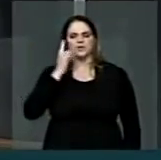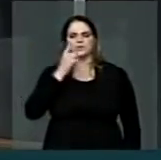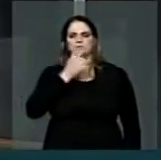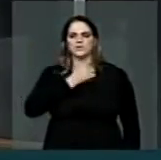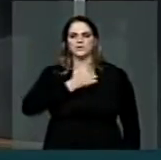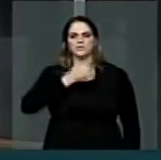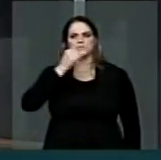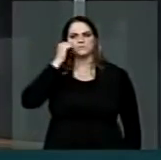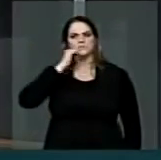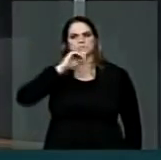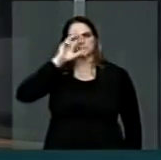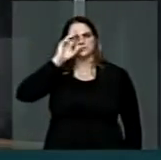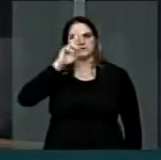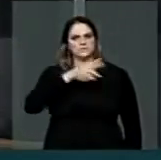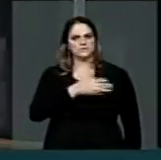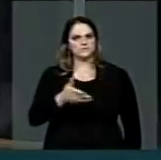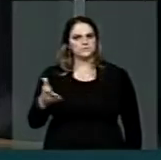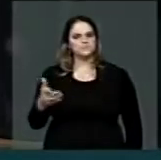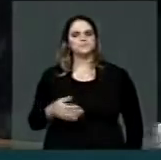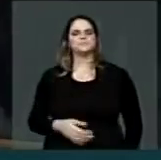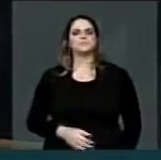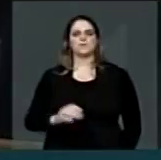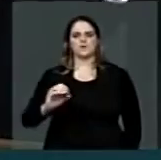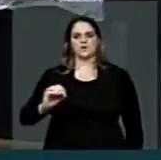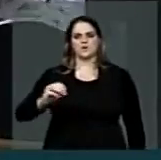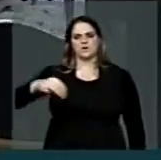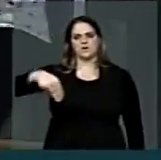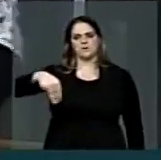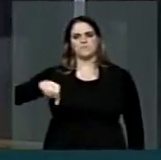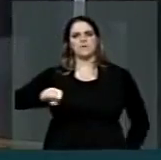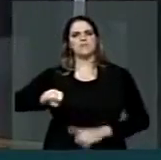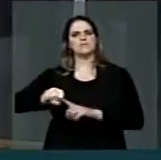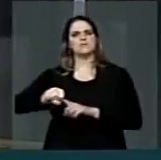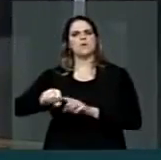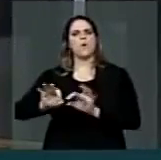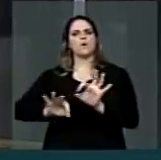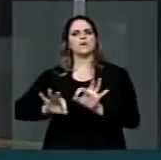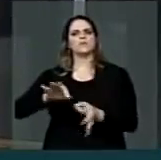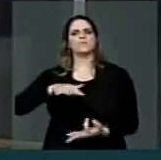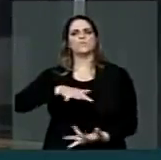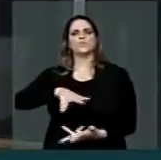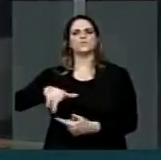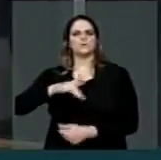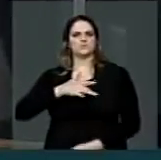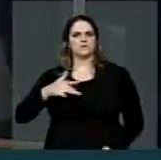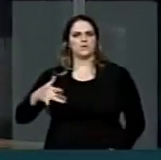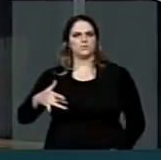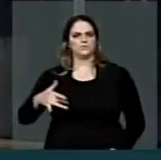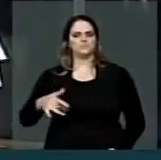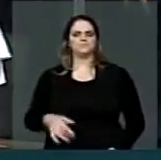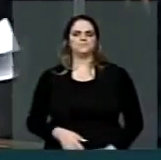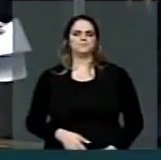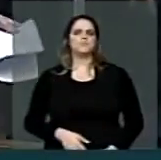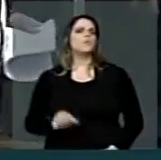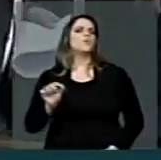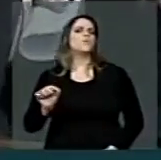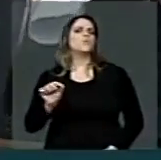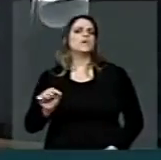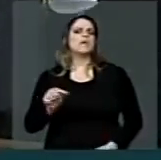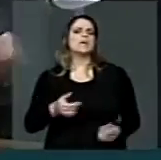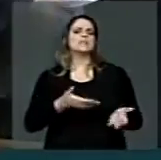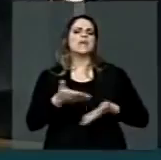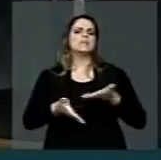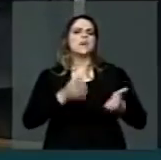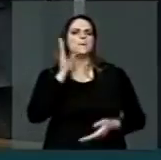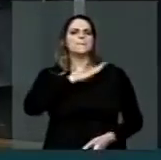a OMS, a Organização Mundial de Saúde, define maus-tratos da terceira idade como ato